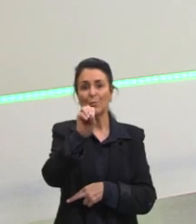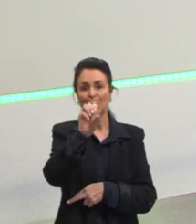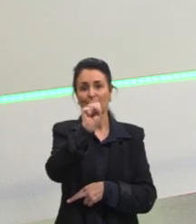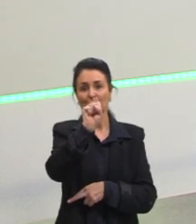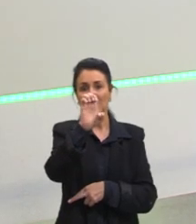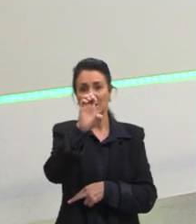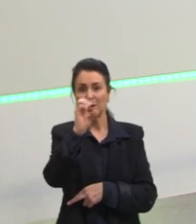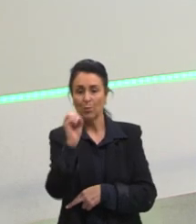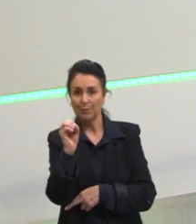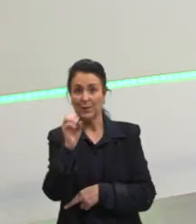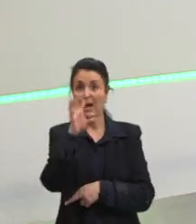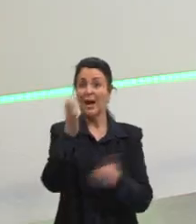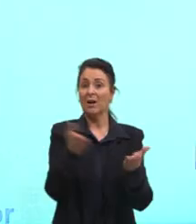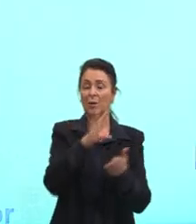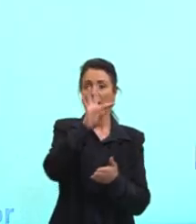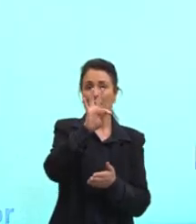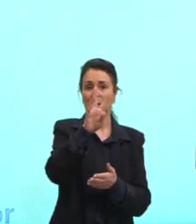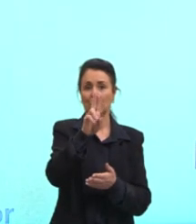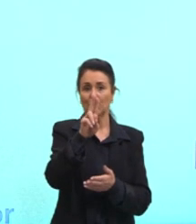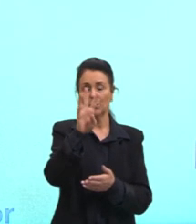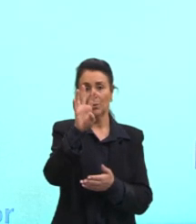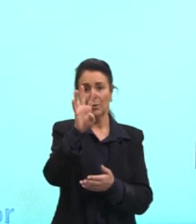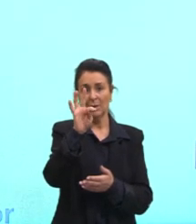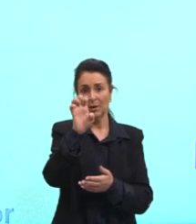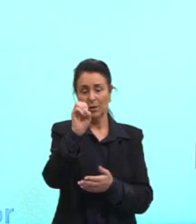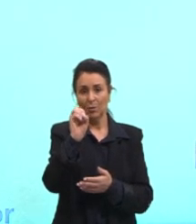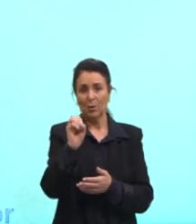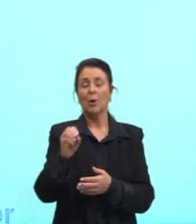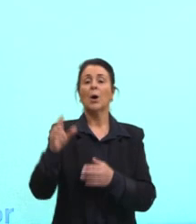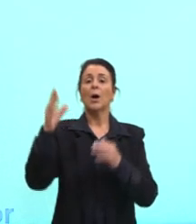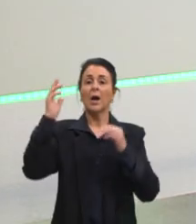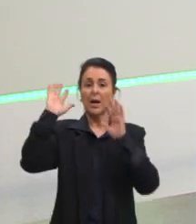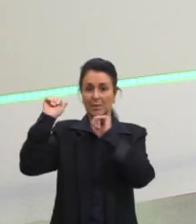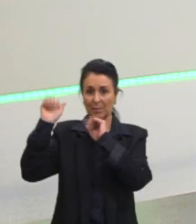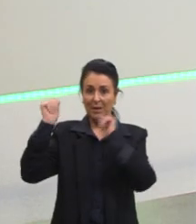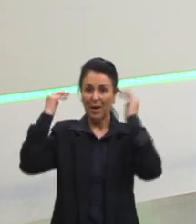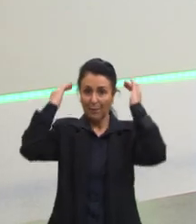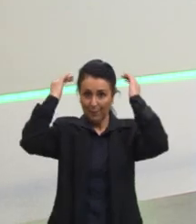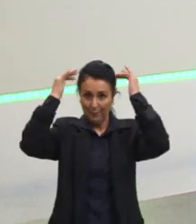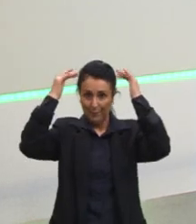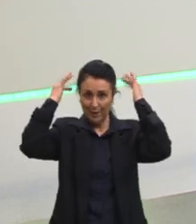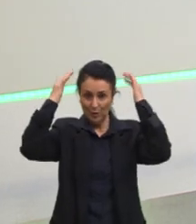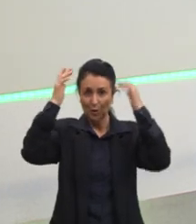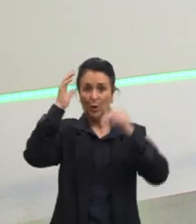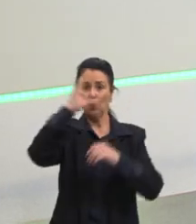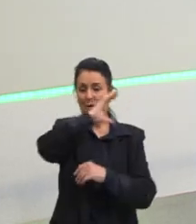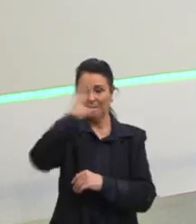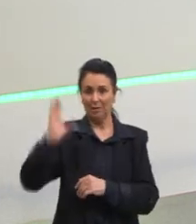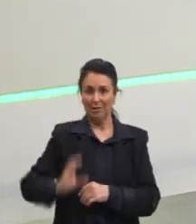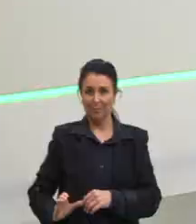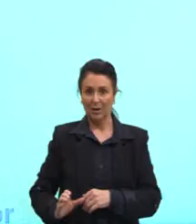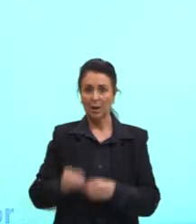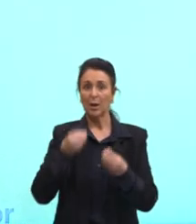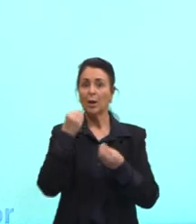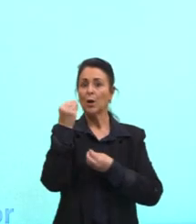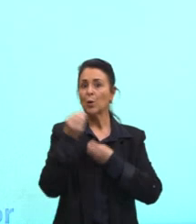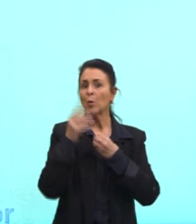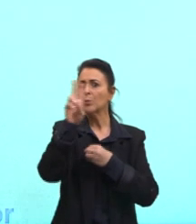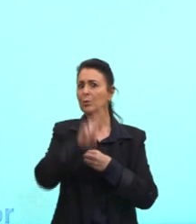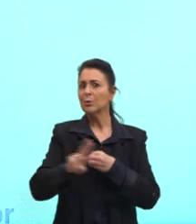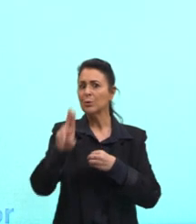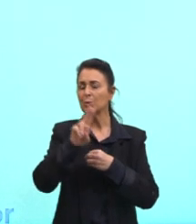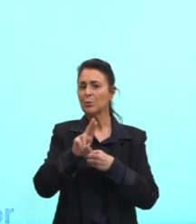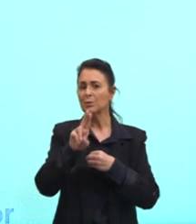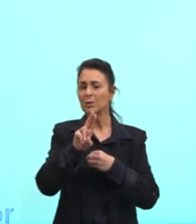O tuteio, Espanha, México e Caribe. Como vou conjugar o boceio? Gente, em todos os